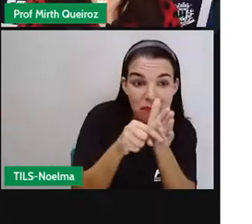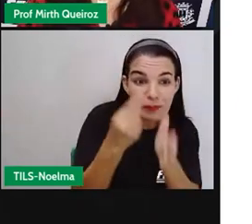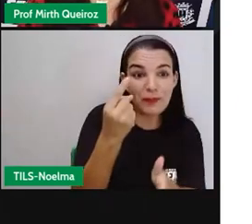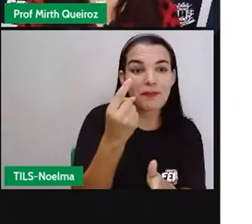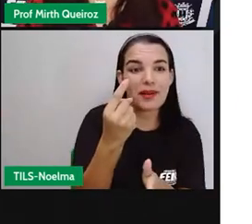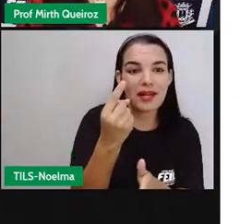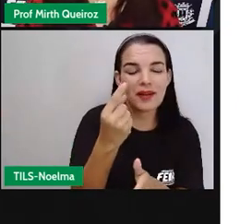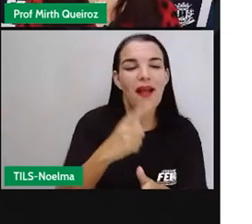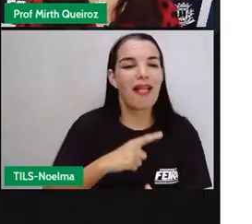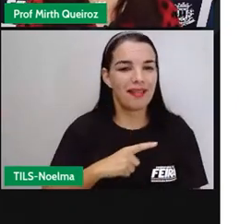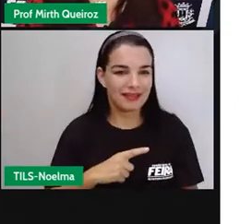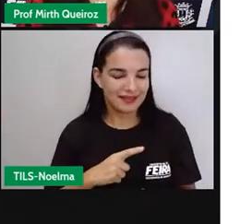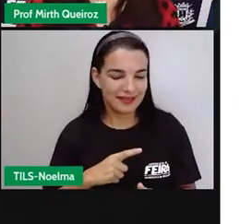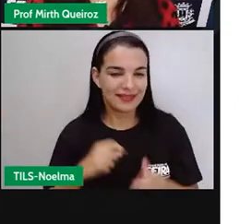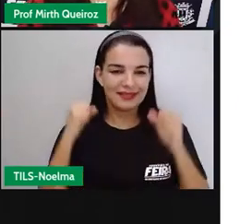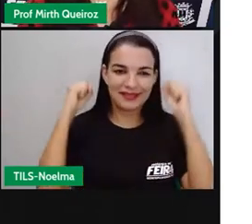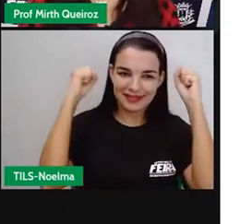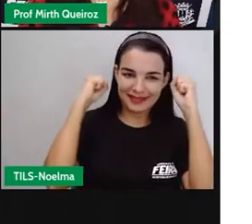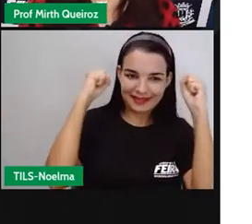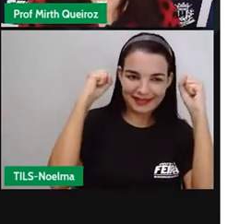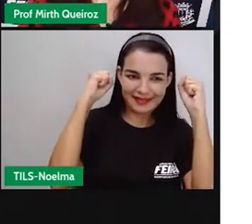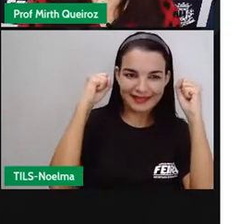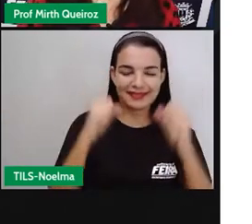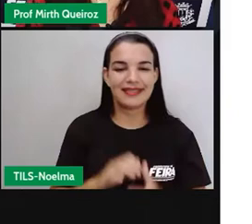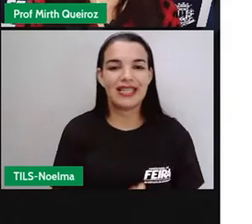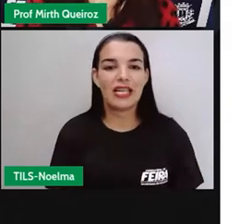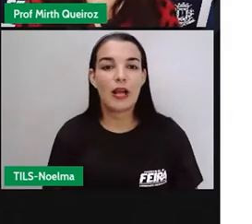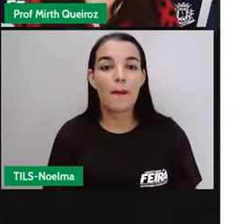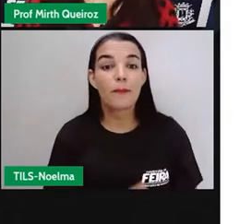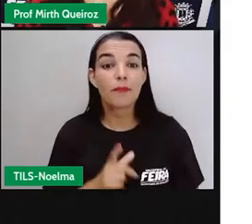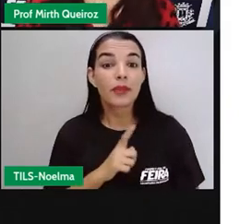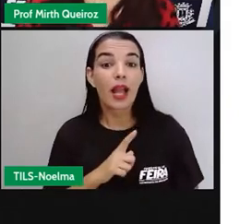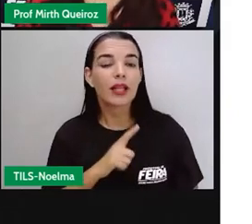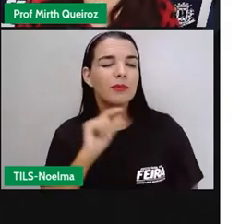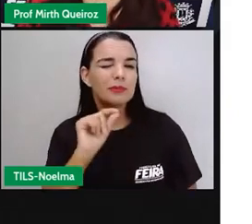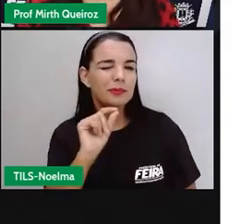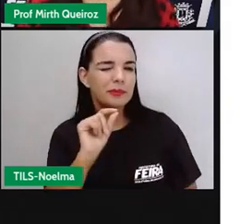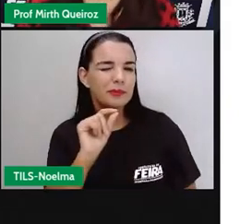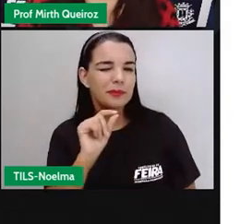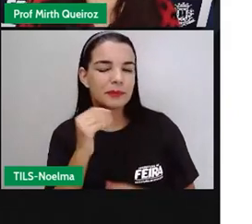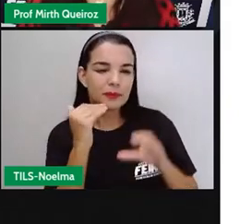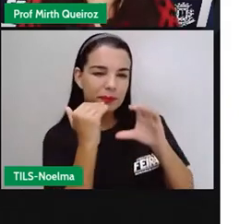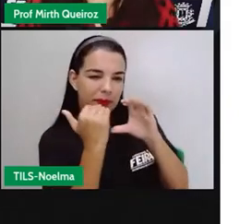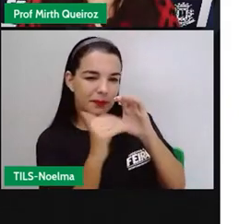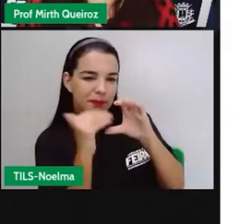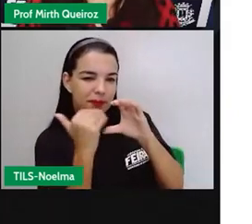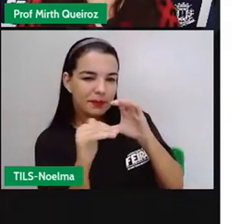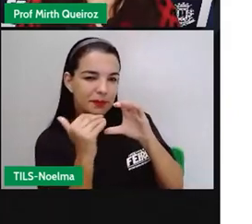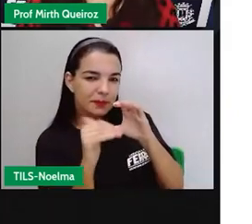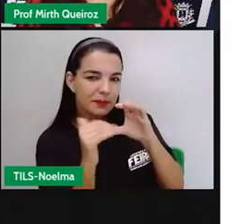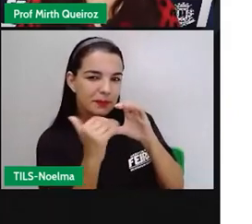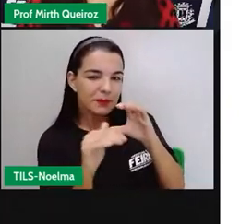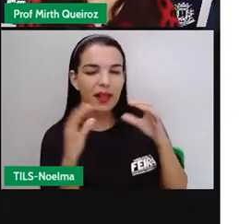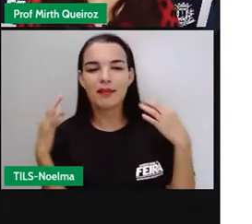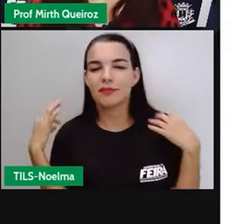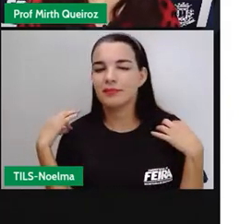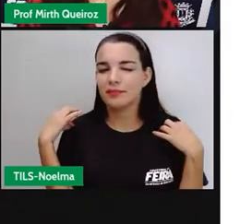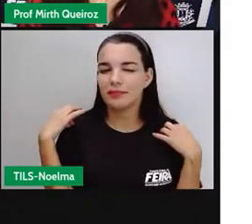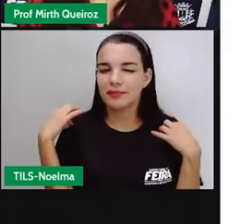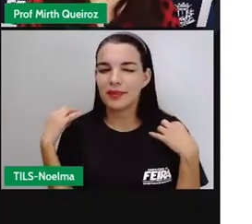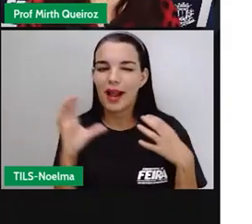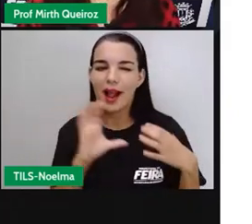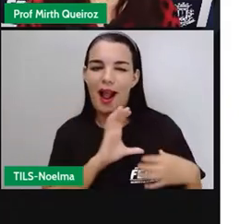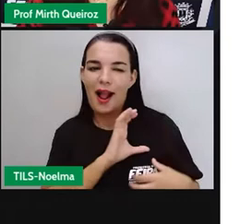vai vencer aí a brincadeira. Temos também o correio elegante. O correio